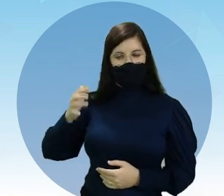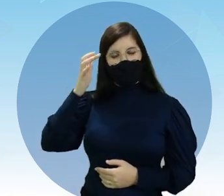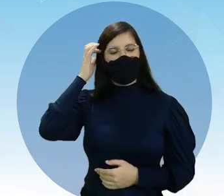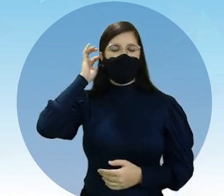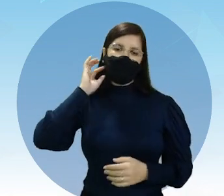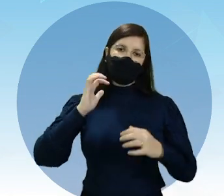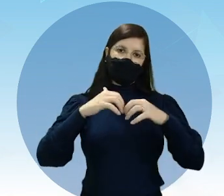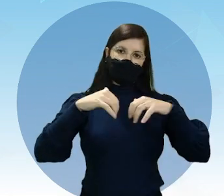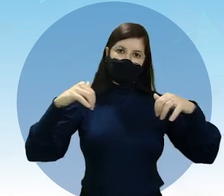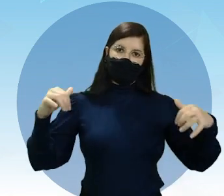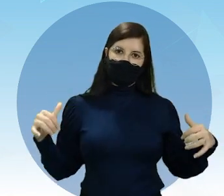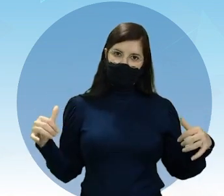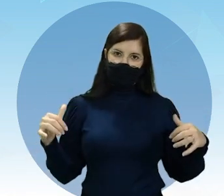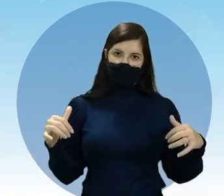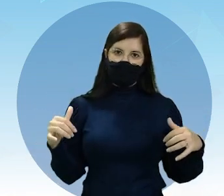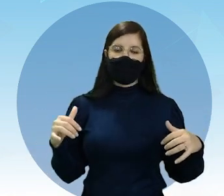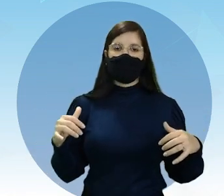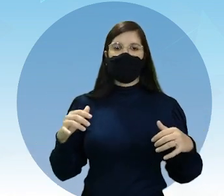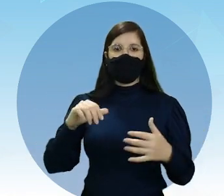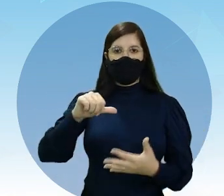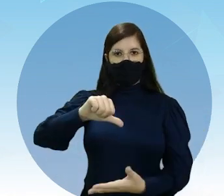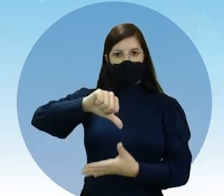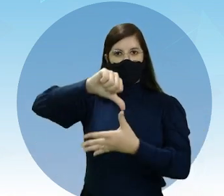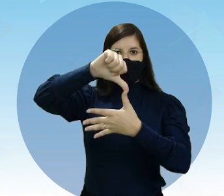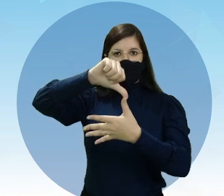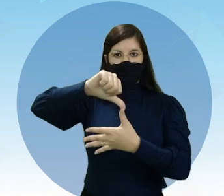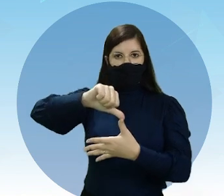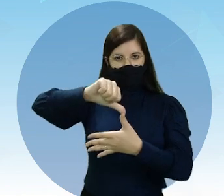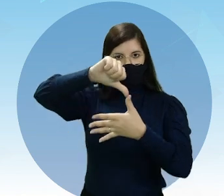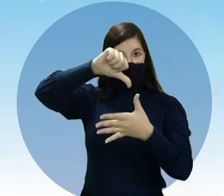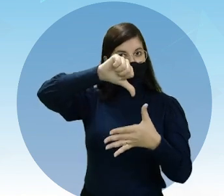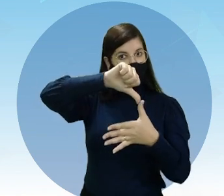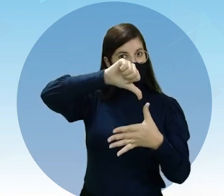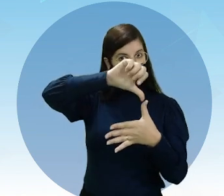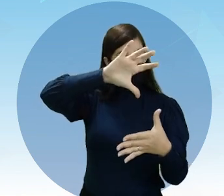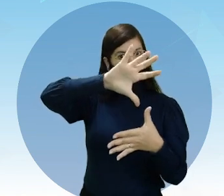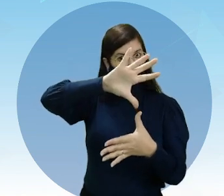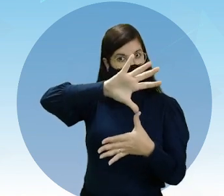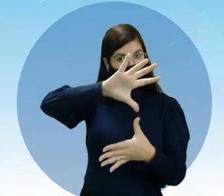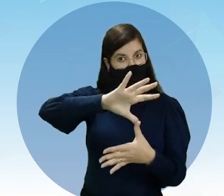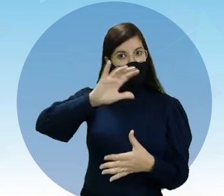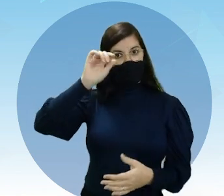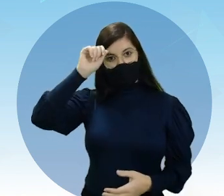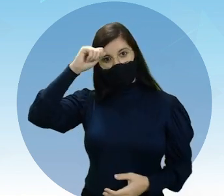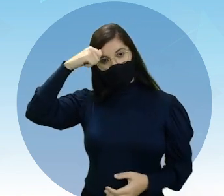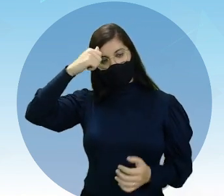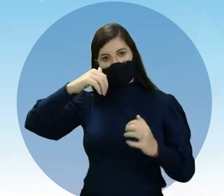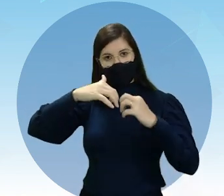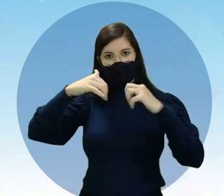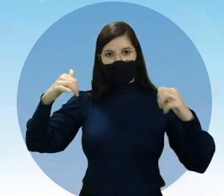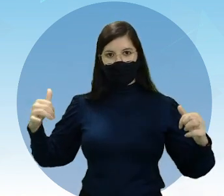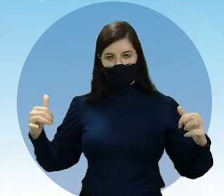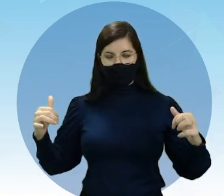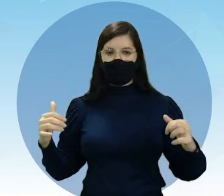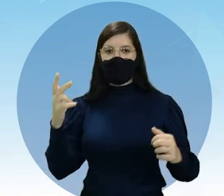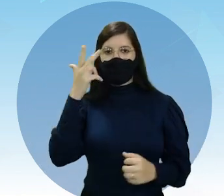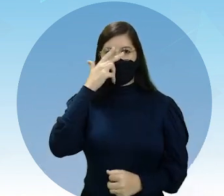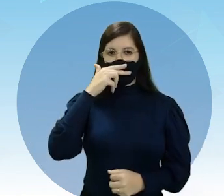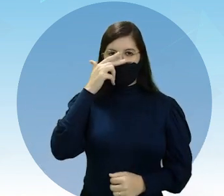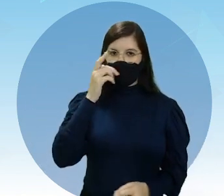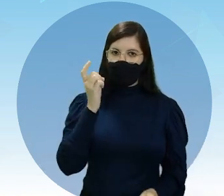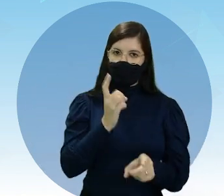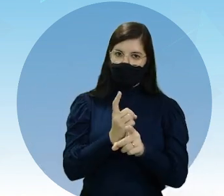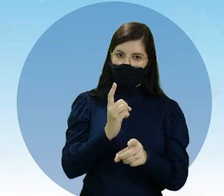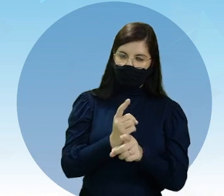separar a nossa América do Sul do continente africano. Mas essa mesma presença